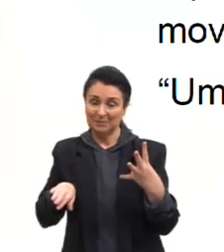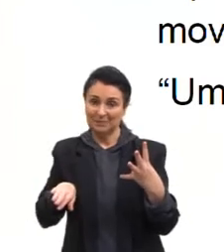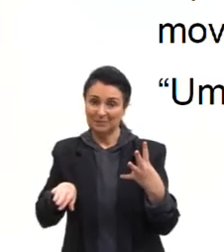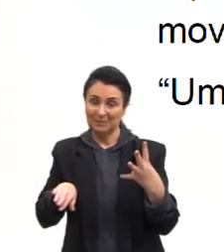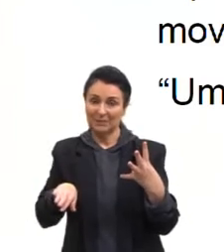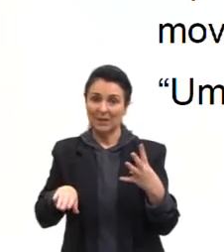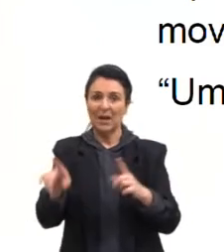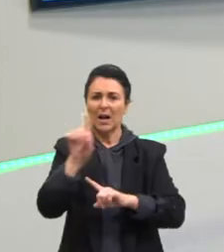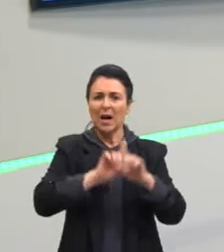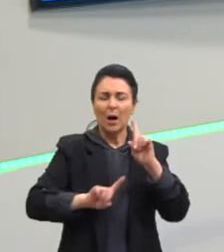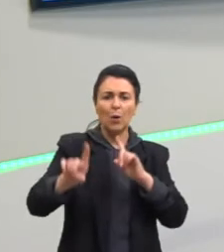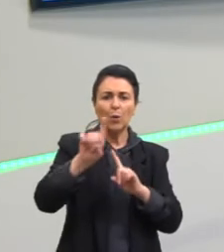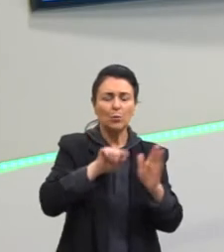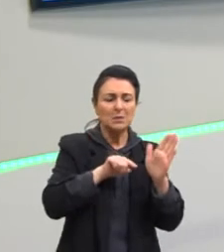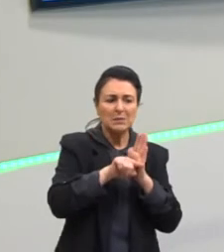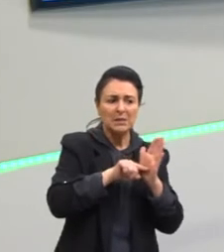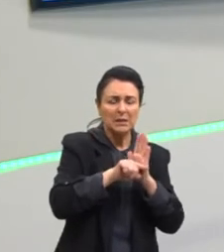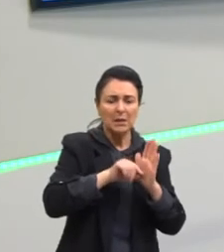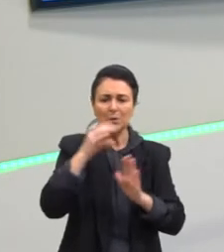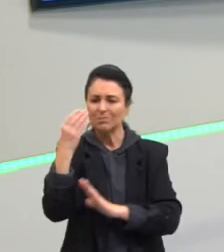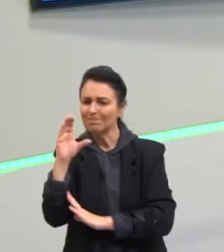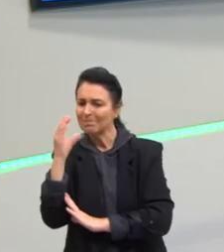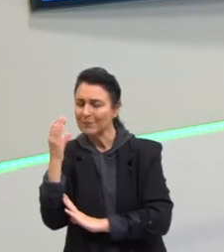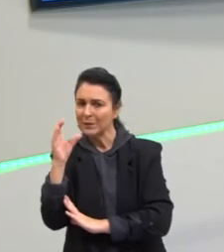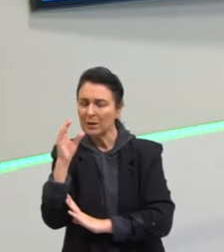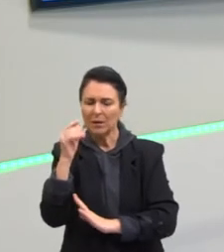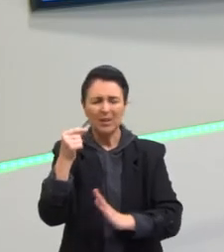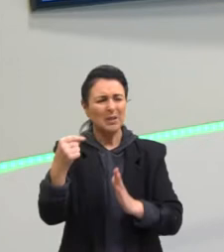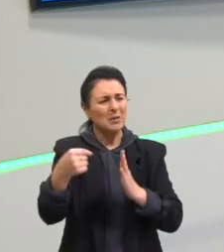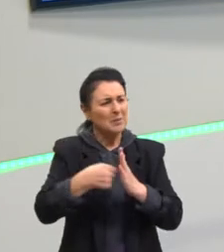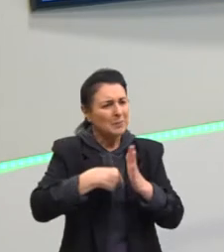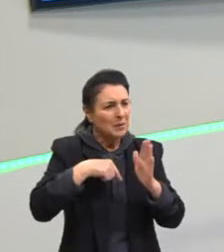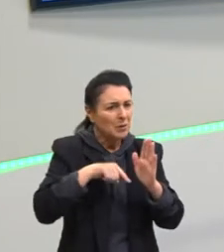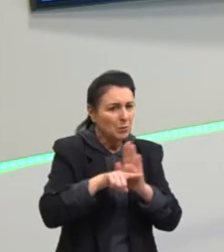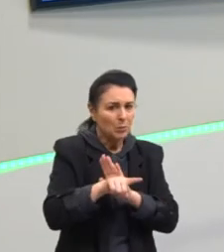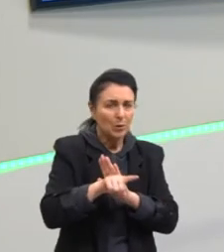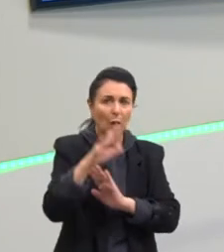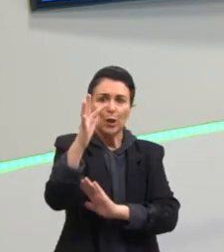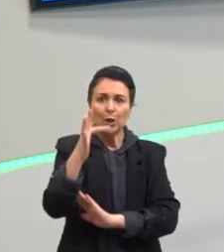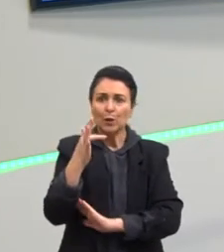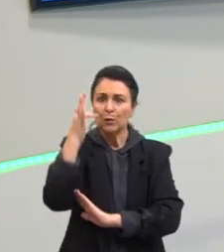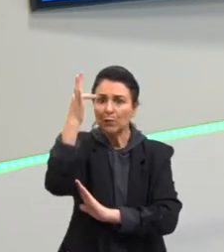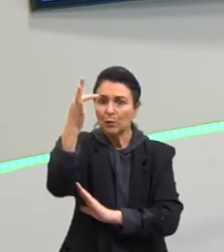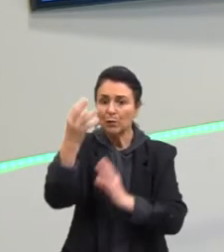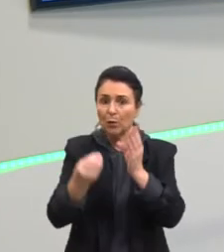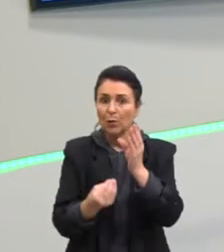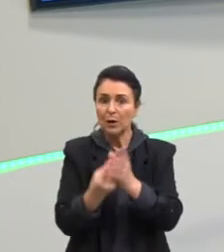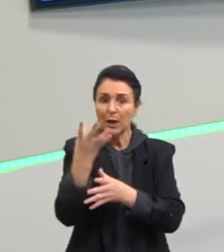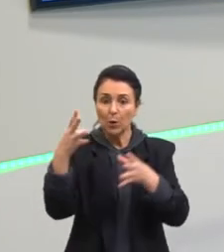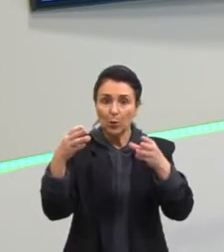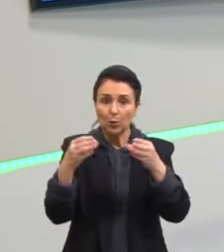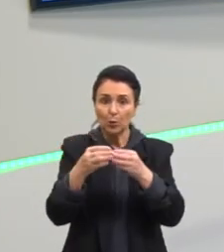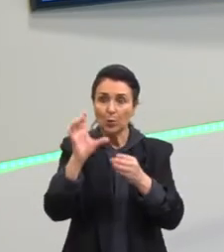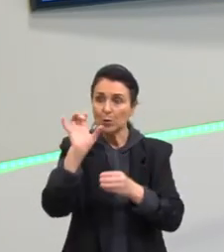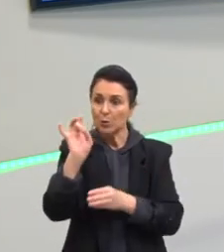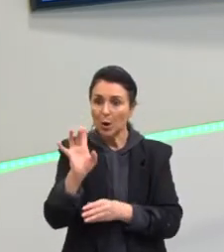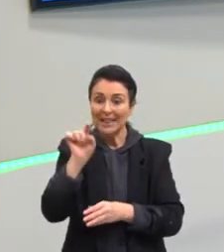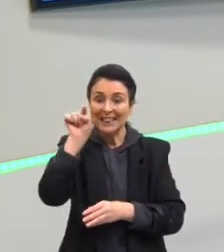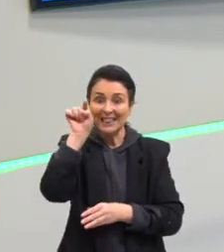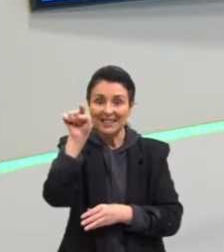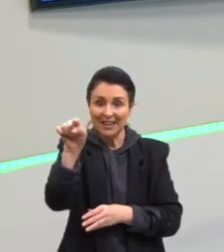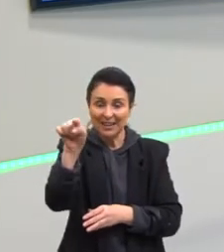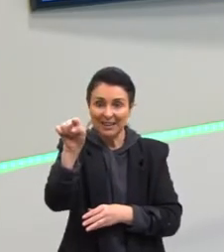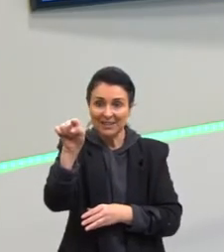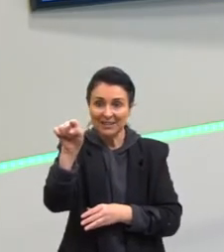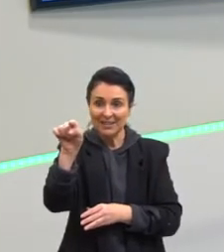Então, alguns cientistas especulam que, possivelmente, no futuro vai ter um reino só deles. Olha que incrível! Então,